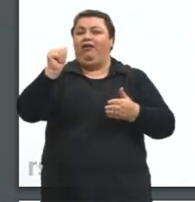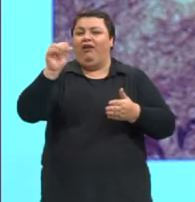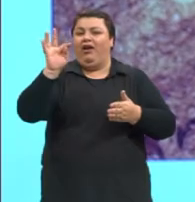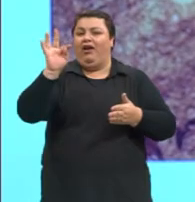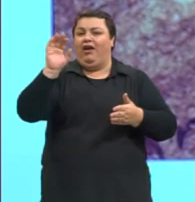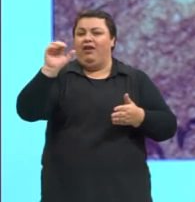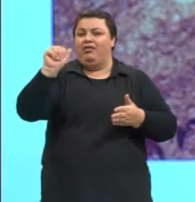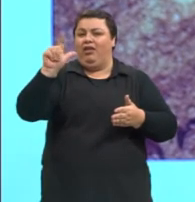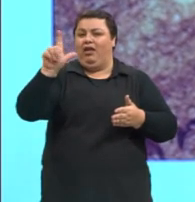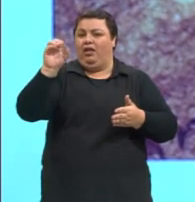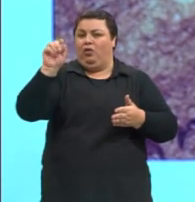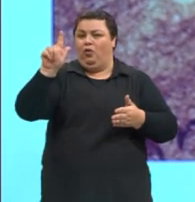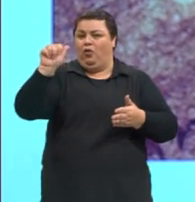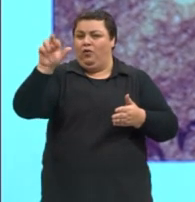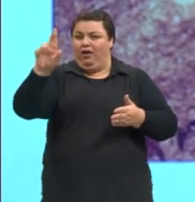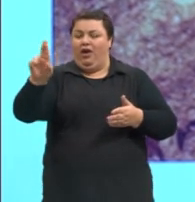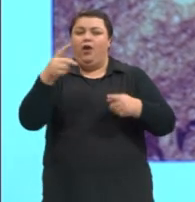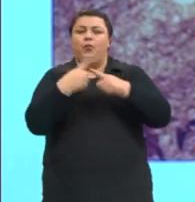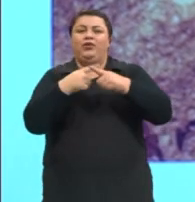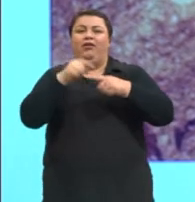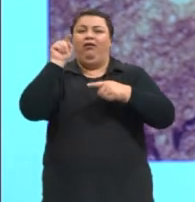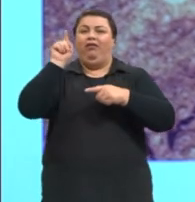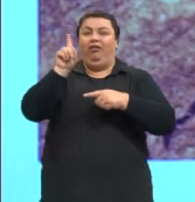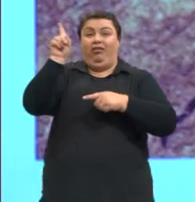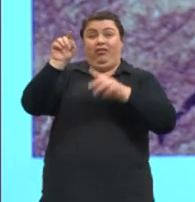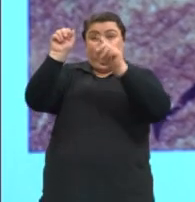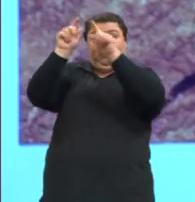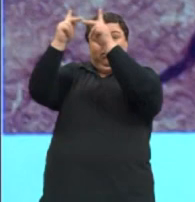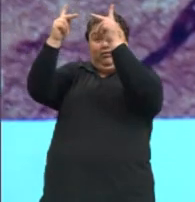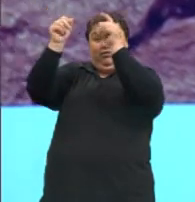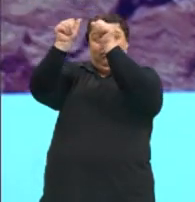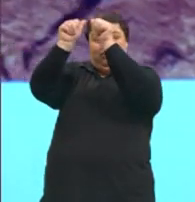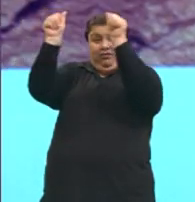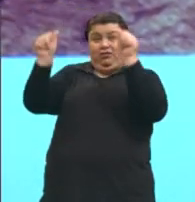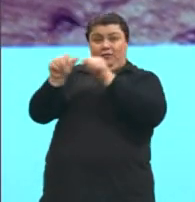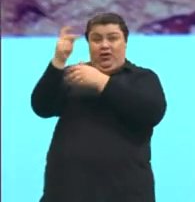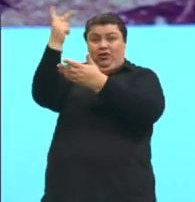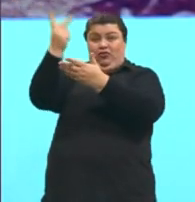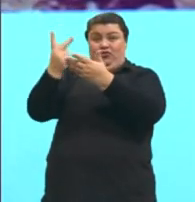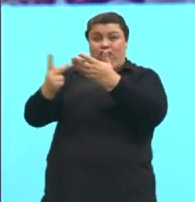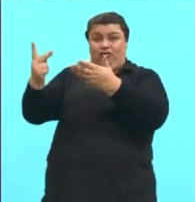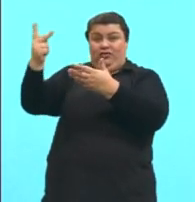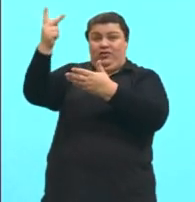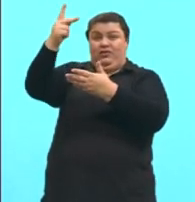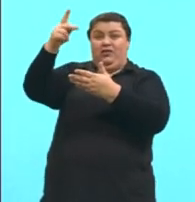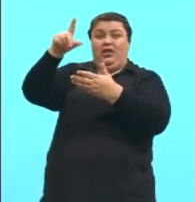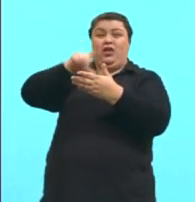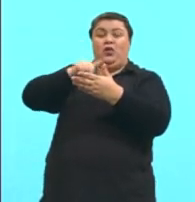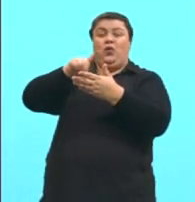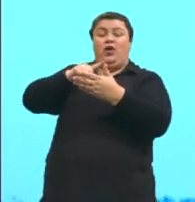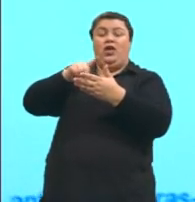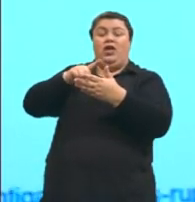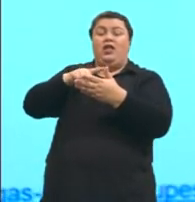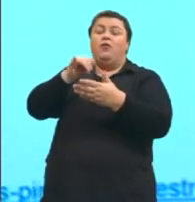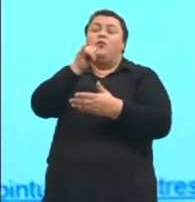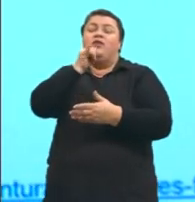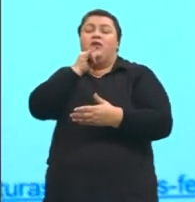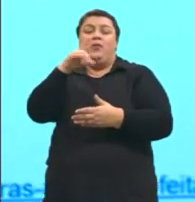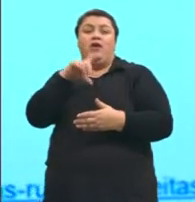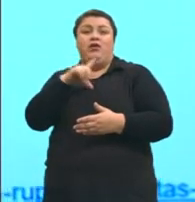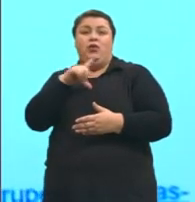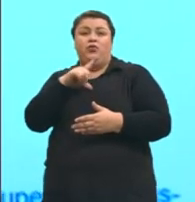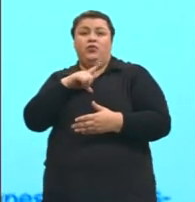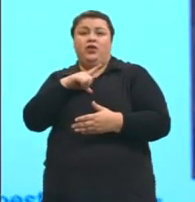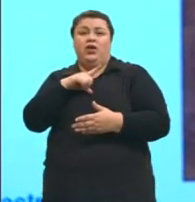nesses desenhos, eles transmitiam mensagens. Por exemplo, aqui eu tenho, a câmera está